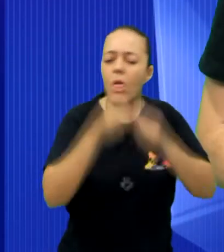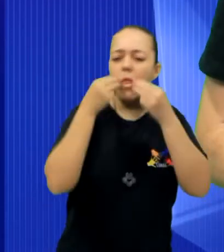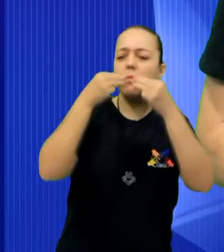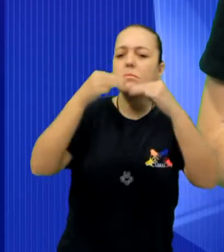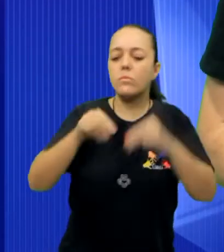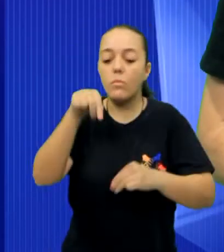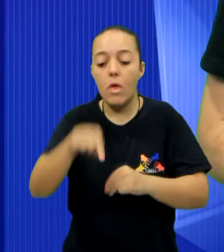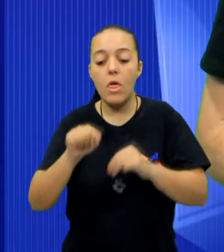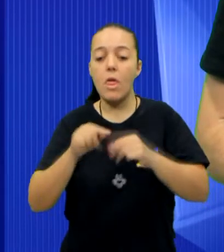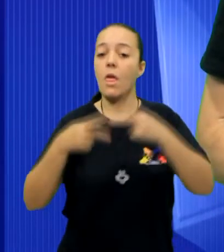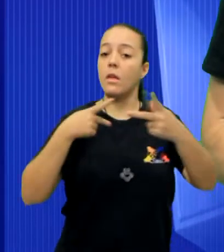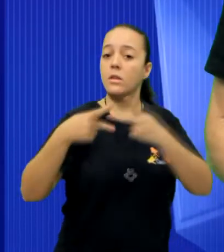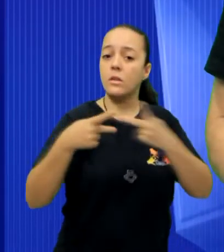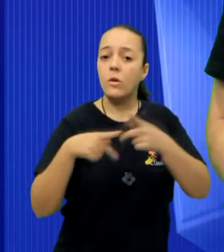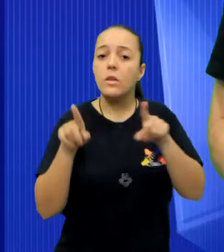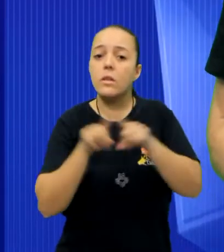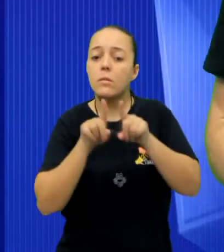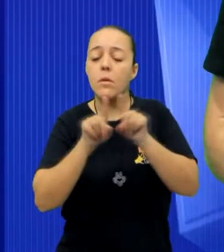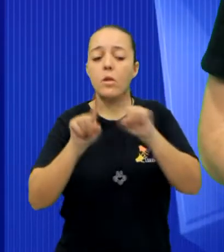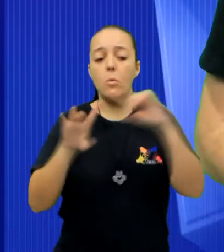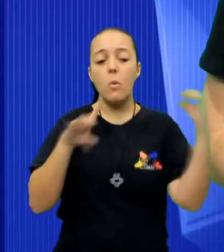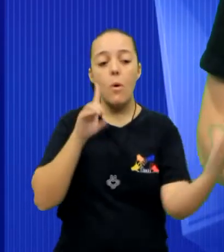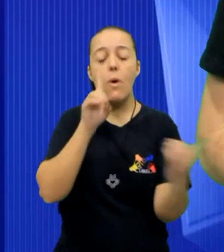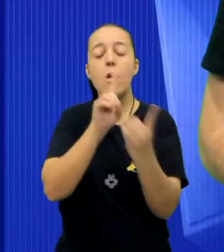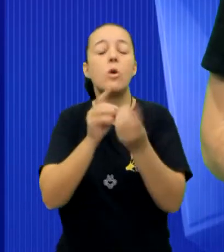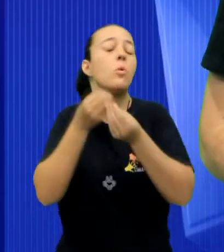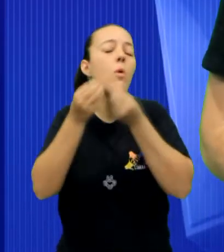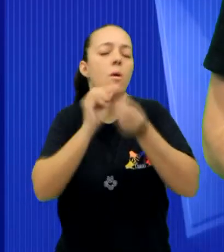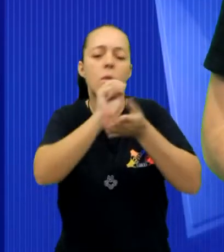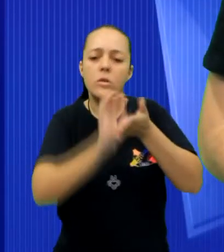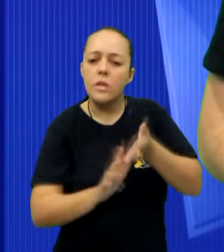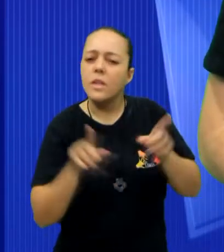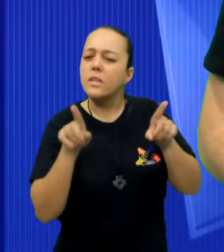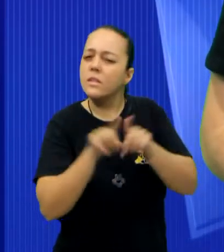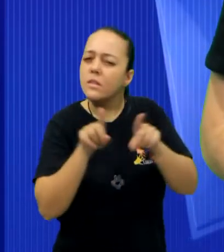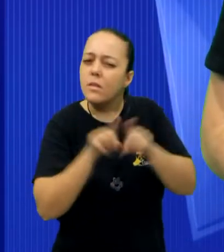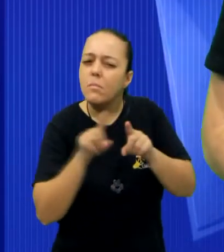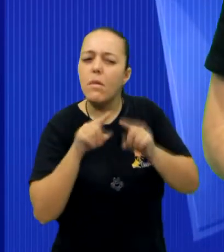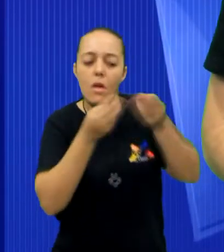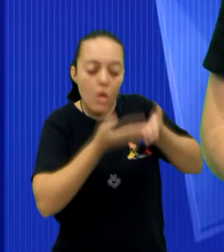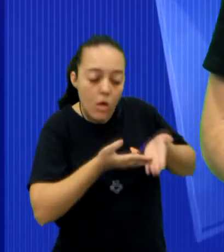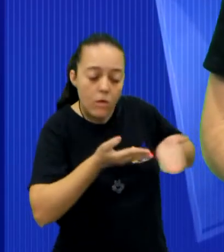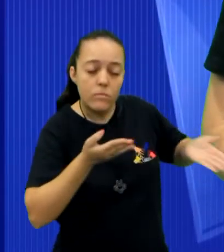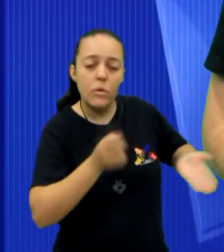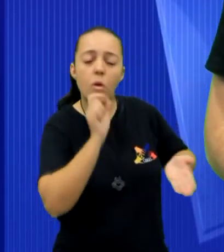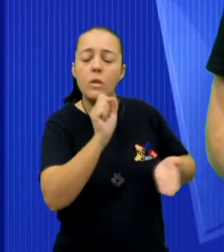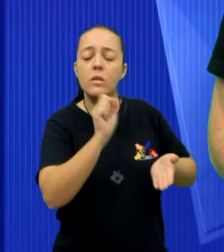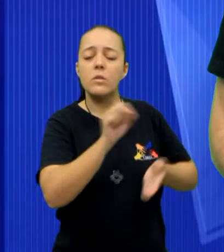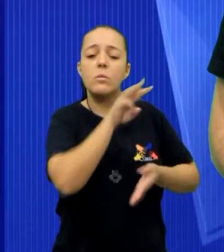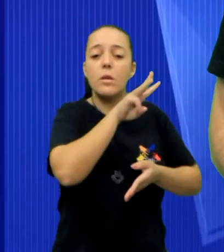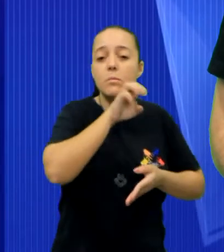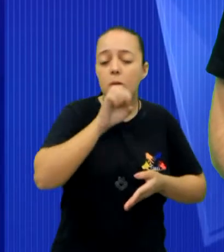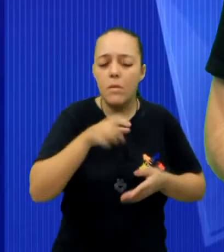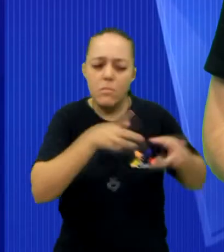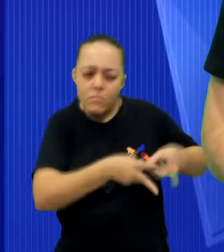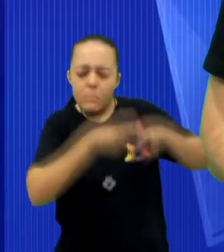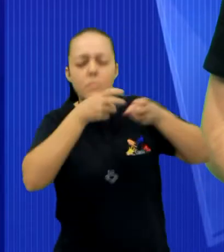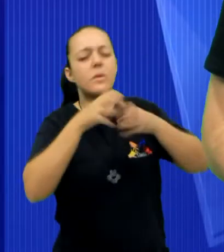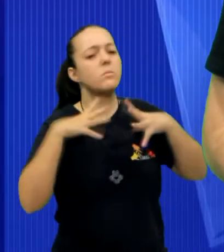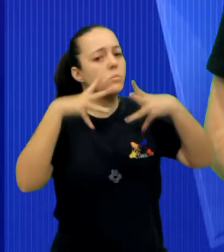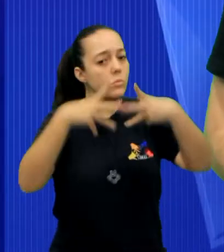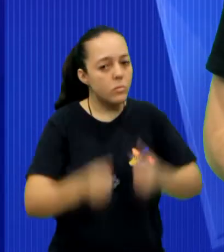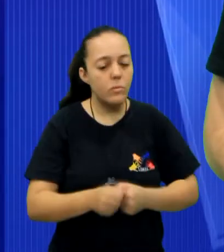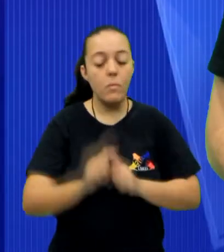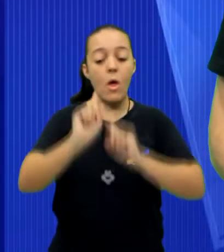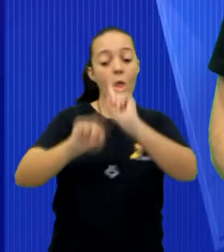Diocese de São José e as atividades do Encontro do Comir. Ouça então pelo aplicativo da rádio ou sintonize no 1470